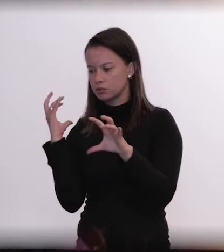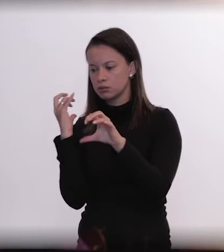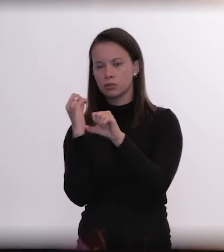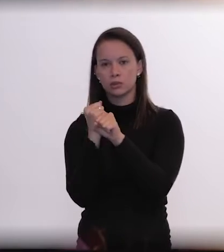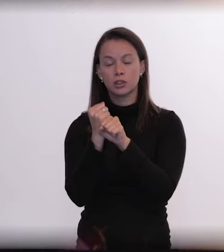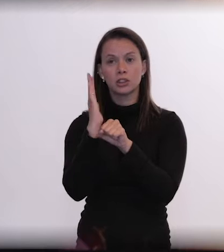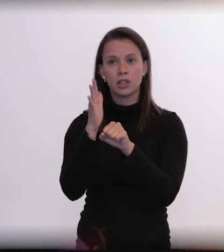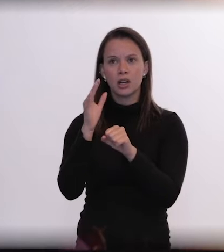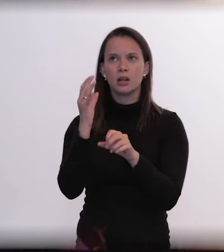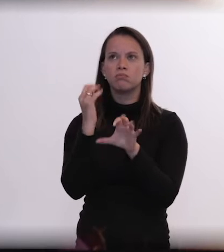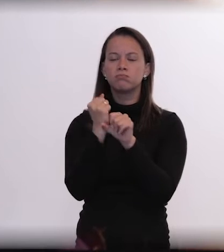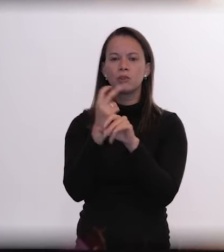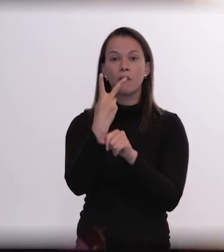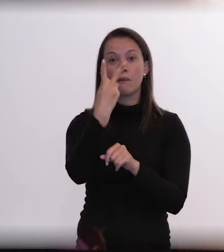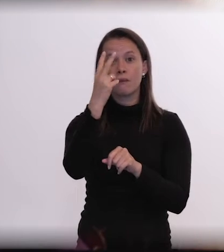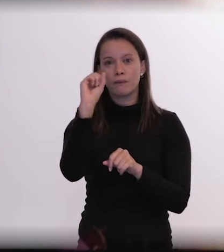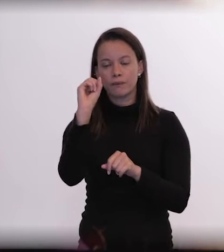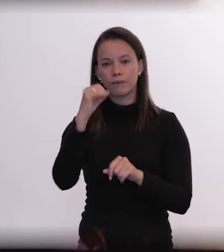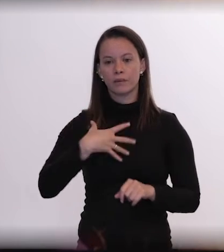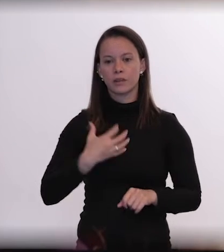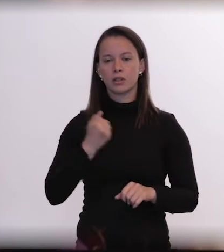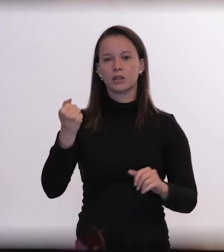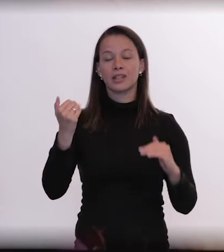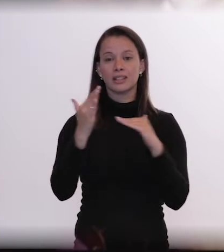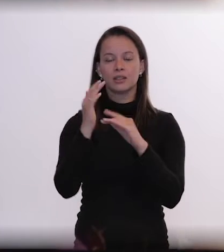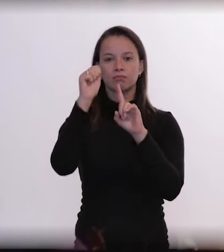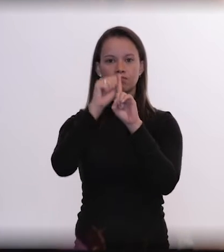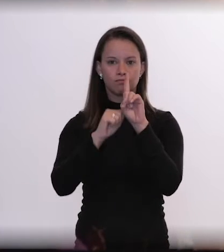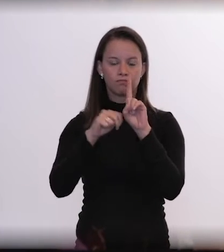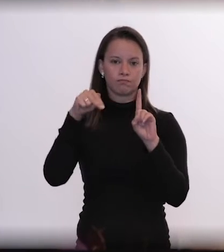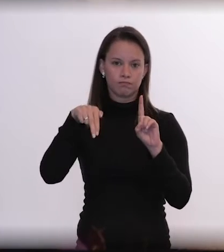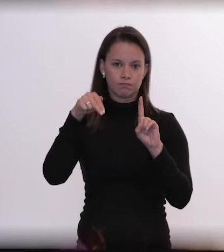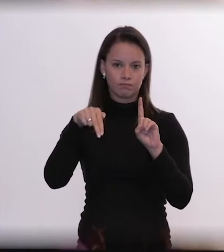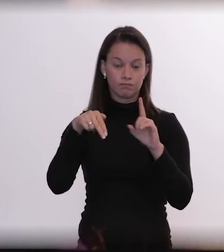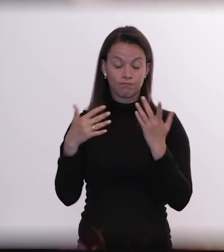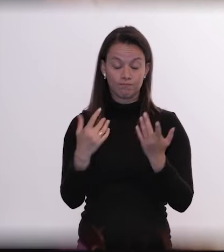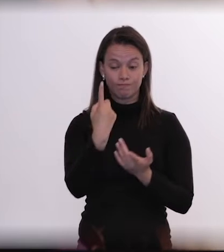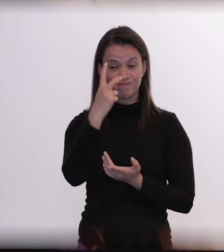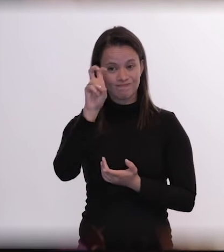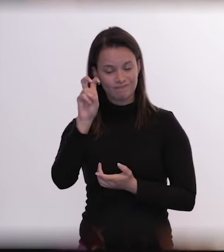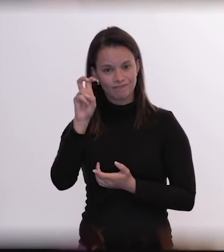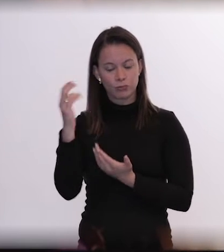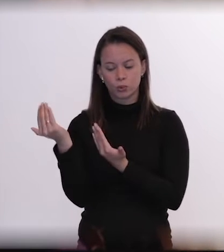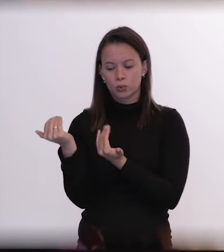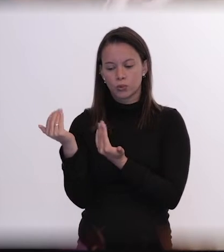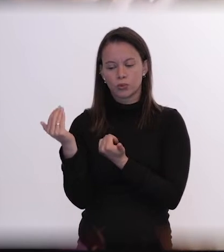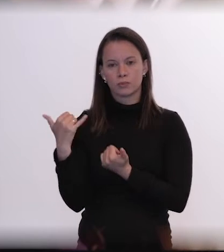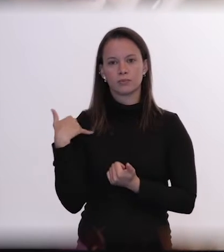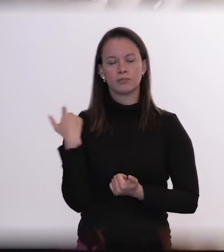20 suicídios até novembro. E desses, 15 deles são jovens entre 15